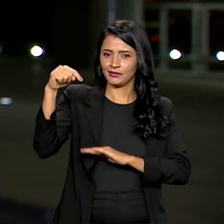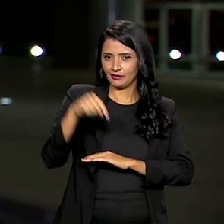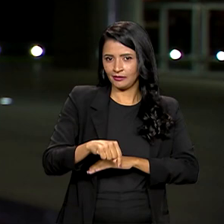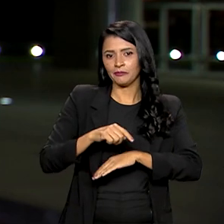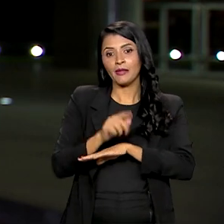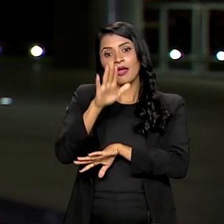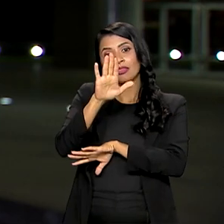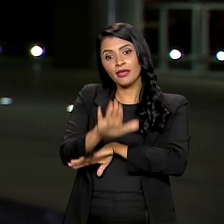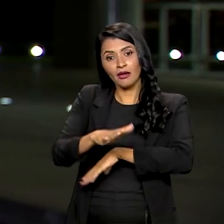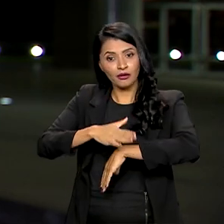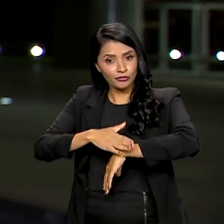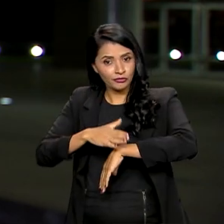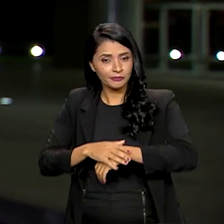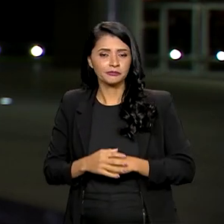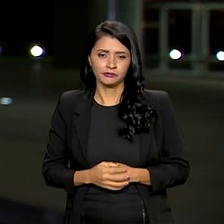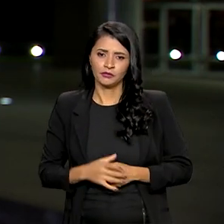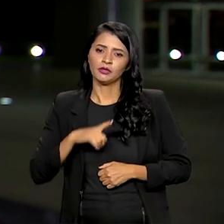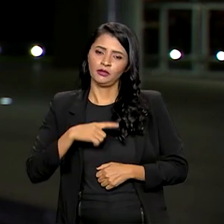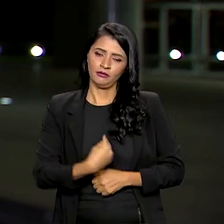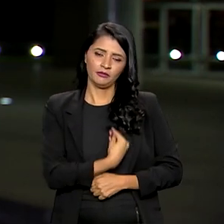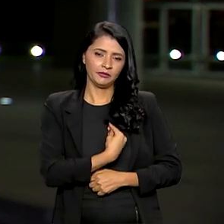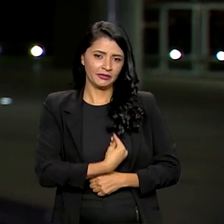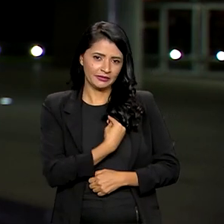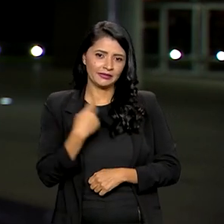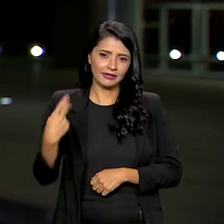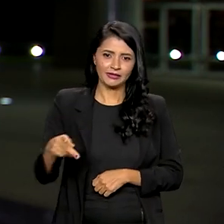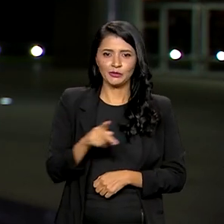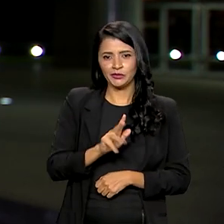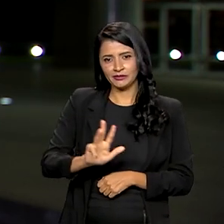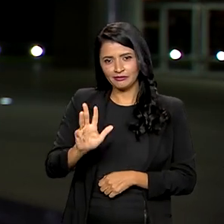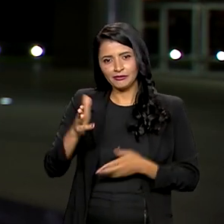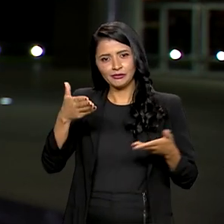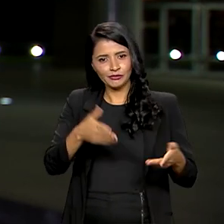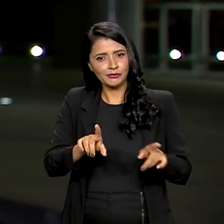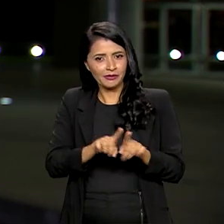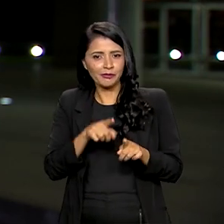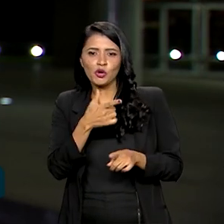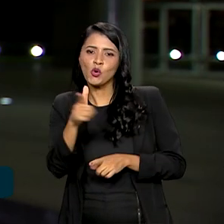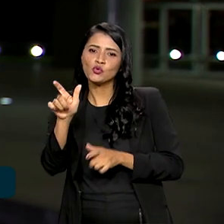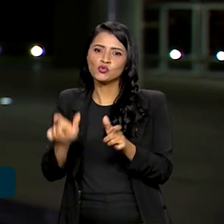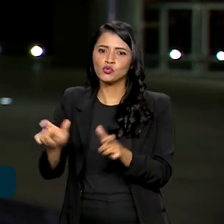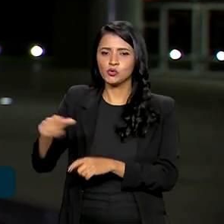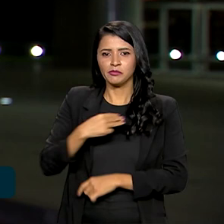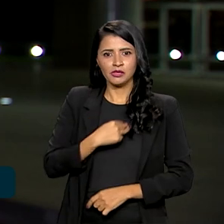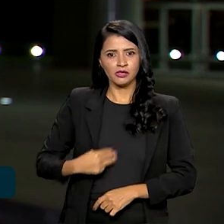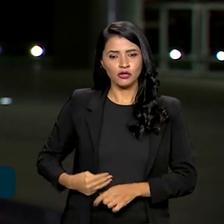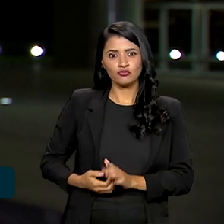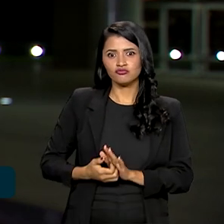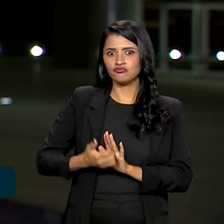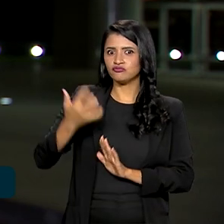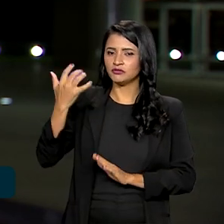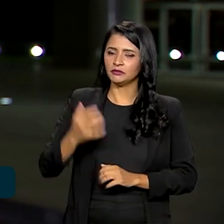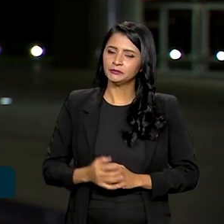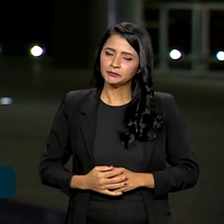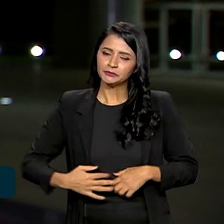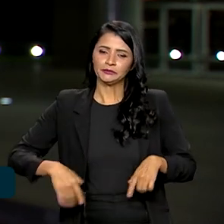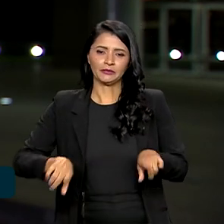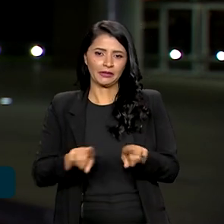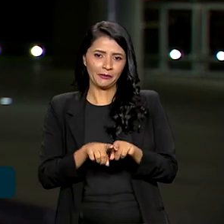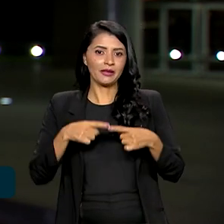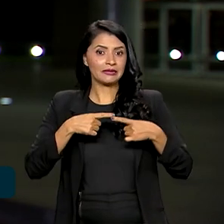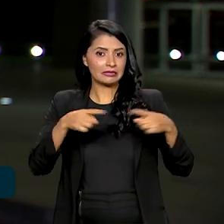período da tarde, e contou com a presença do presidente Lula e também de vários ministros. Além desse